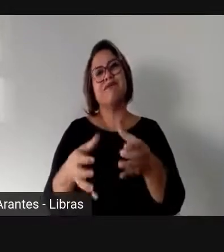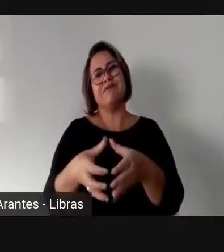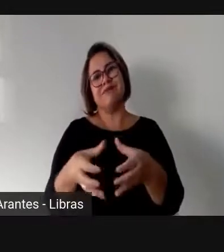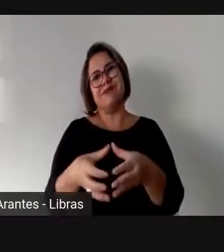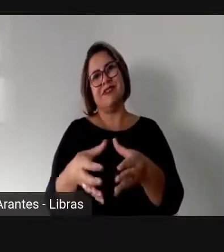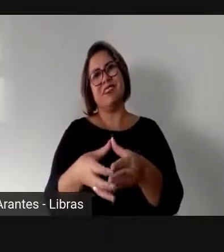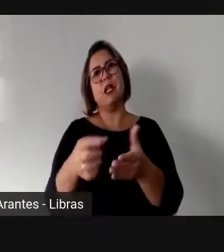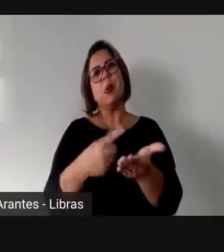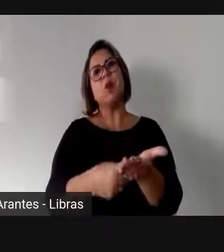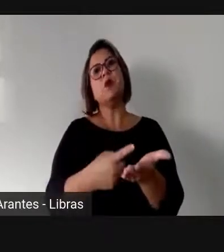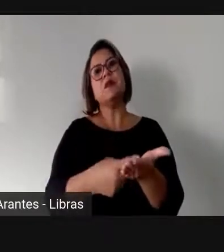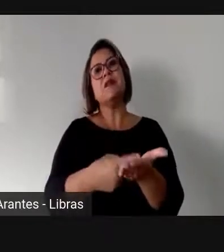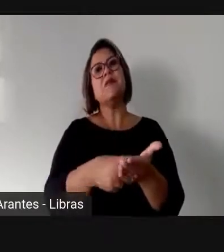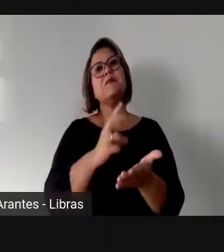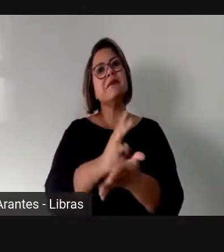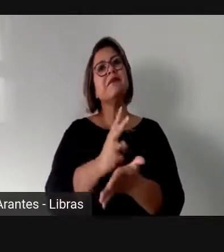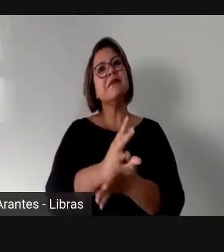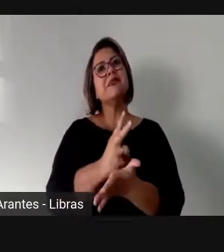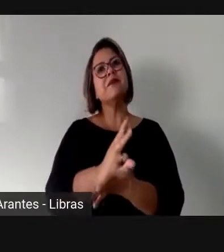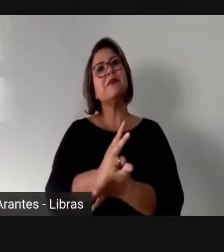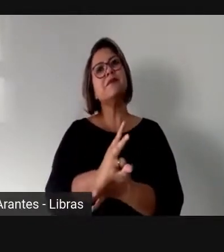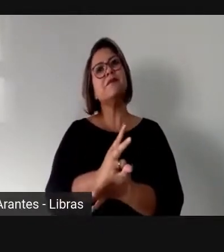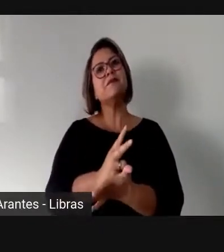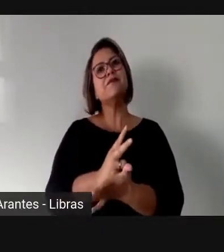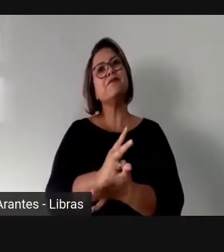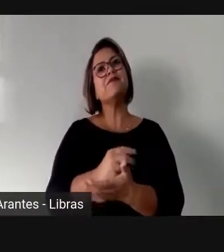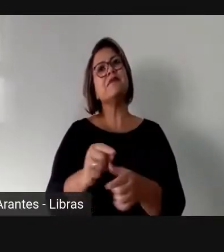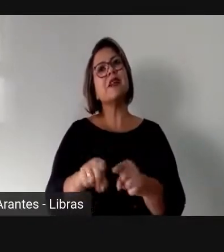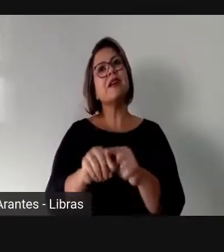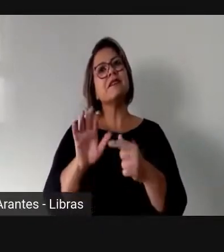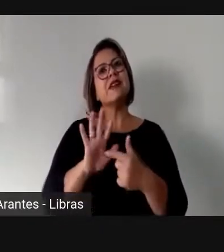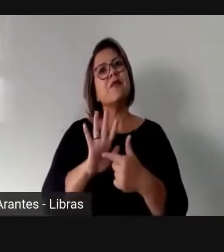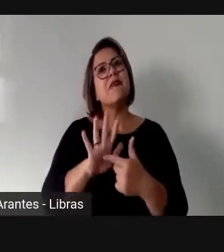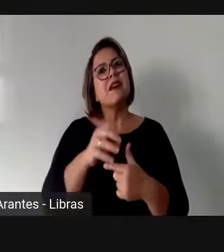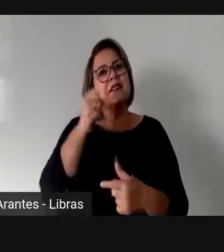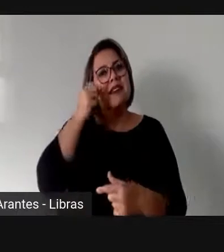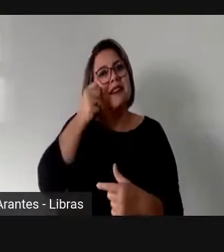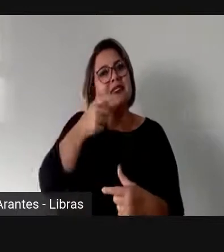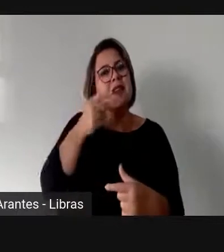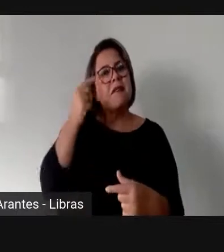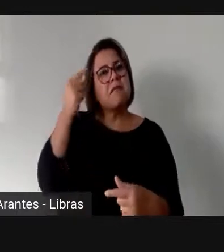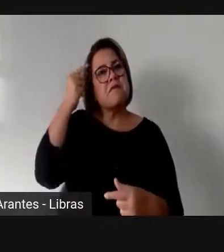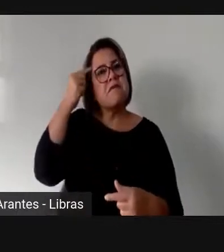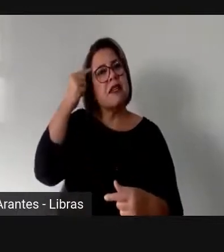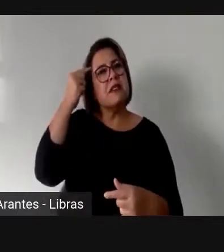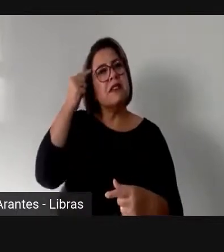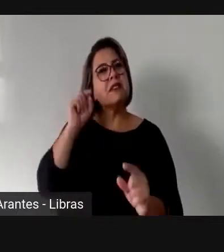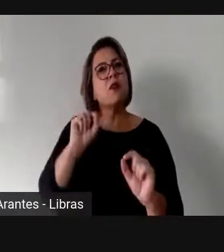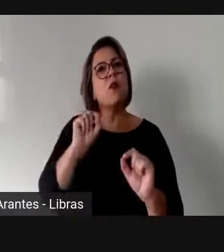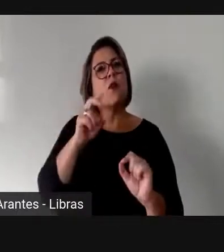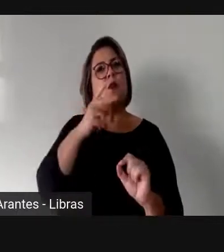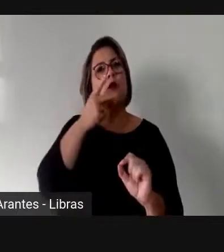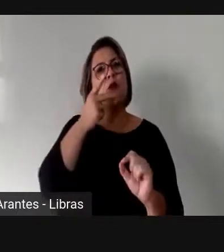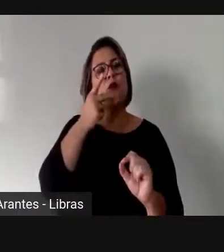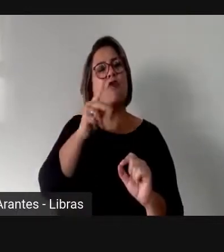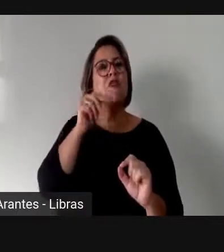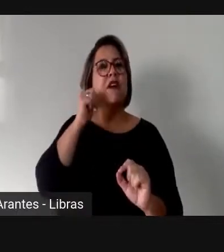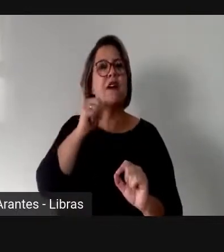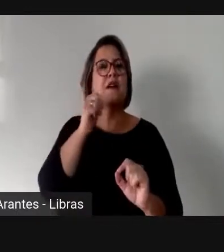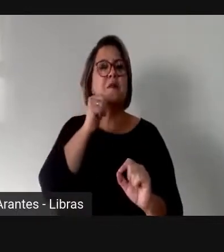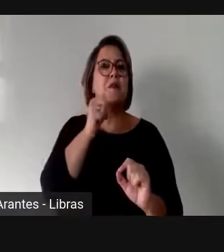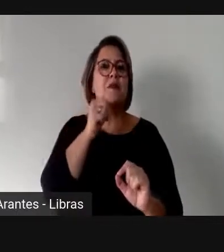carreira. E é muito interessante porque, se a gente fala de mulheres, nós temos que saber quais são essas